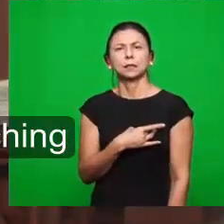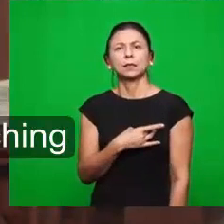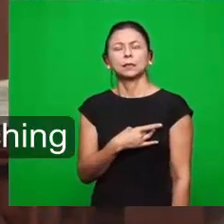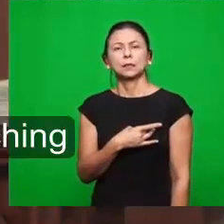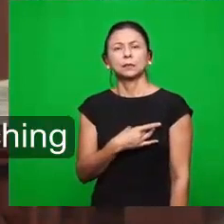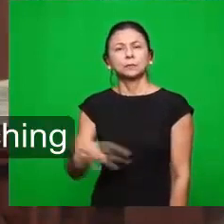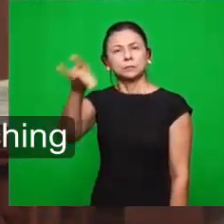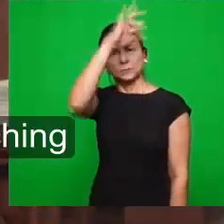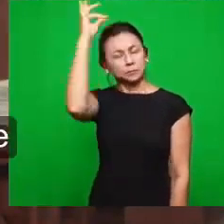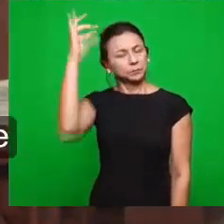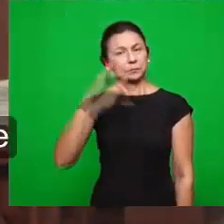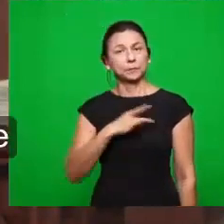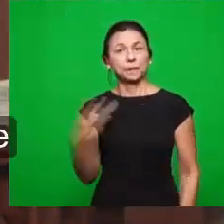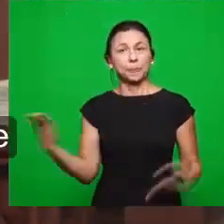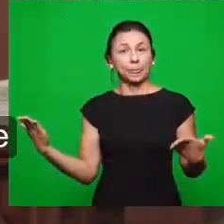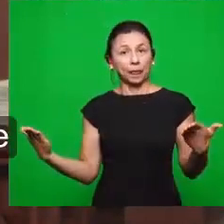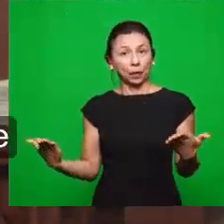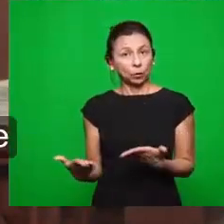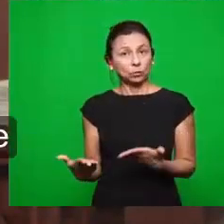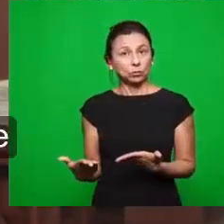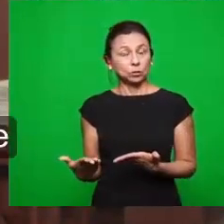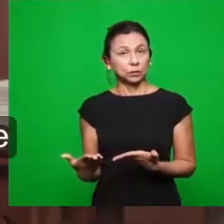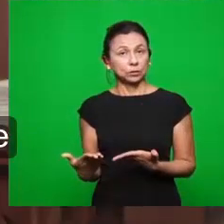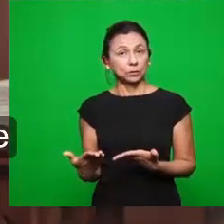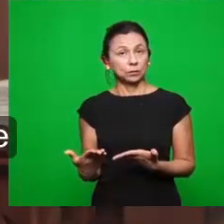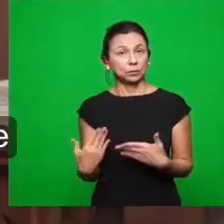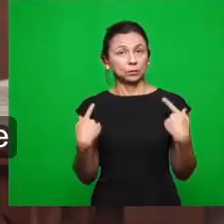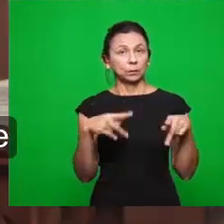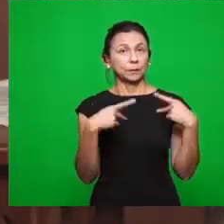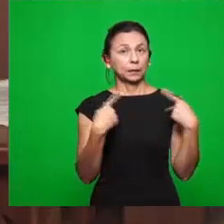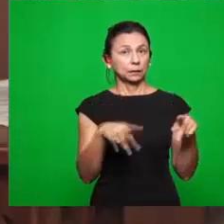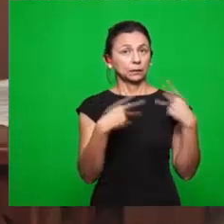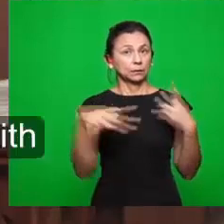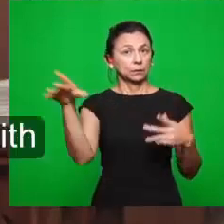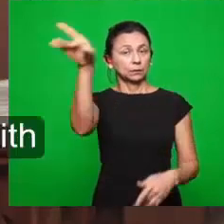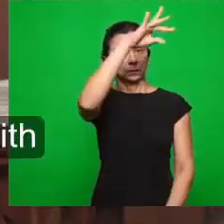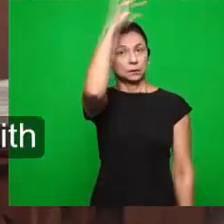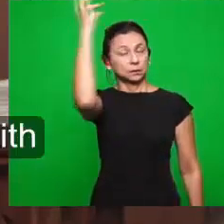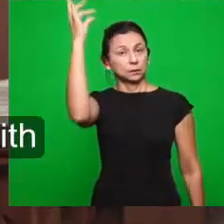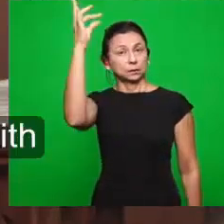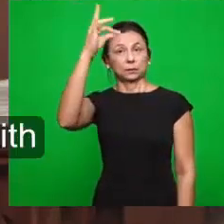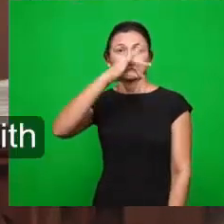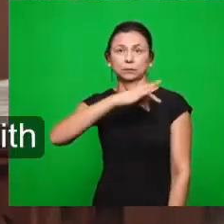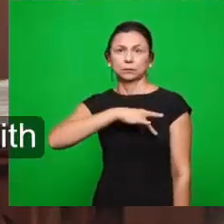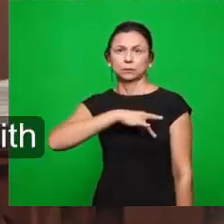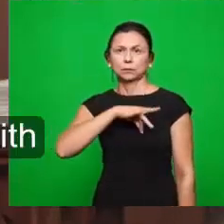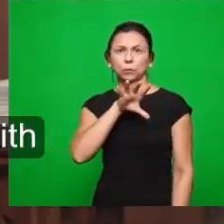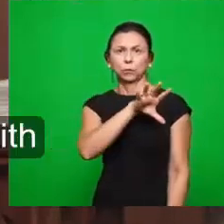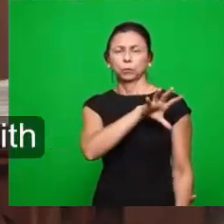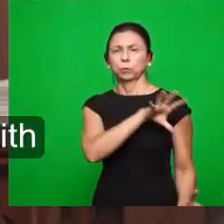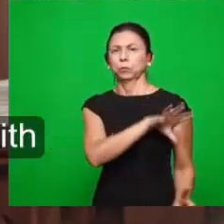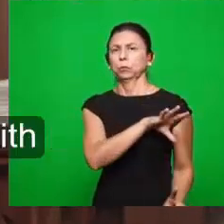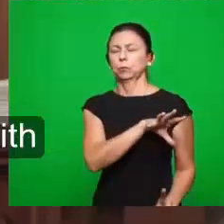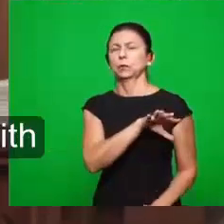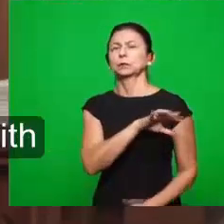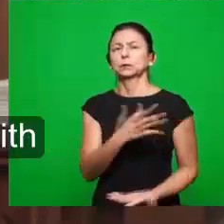E os que estão pregando hoje batismo com o Espírito Santo, estão levando muitas pessoas